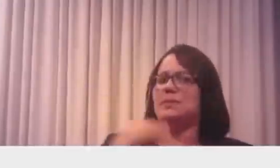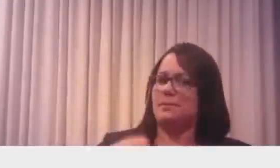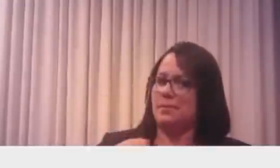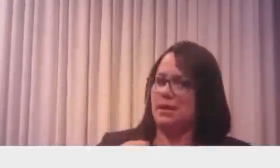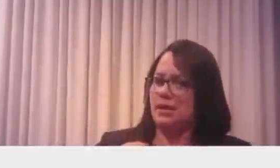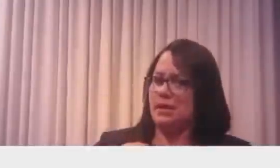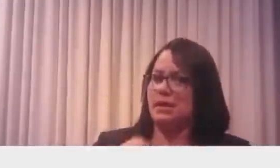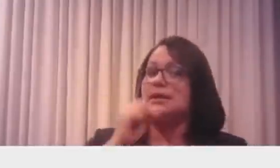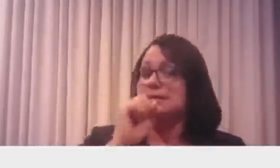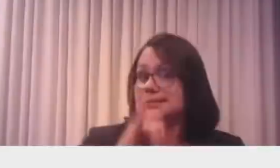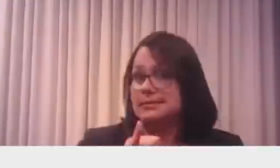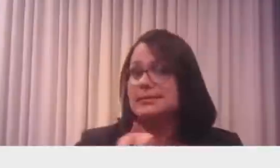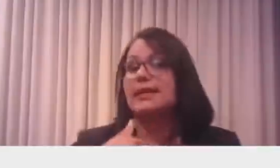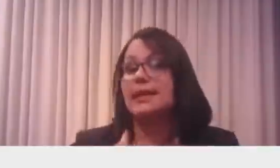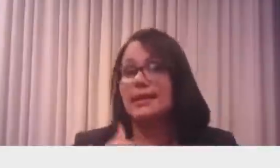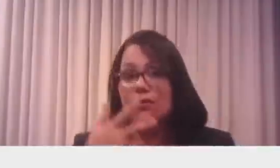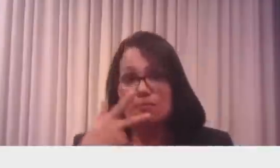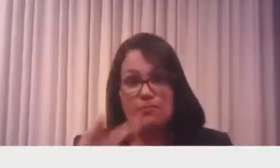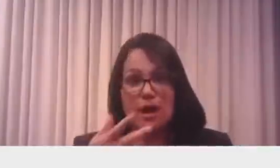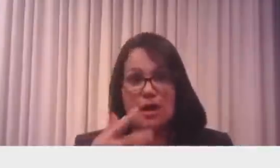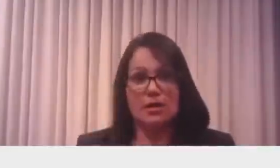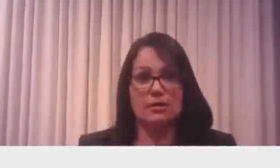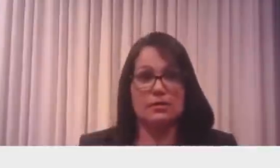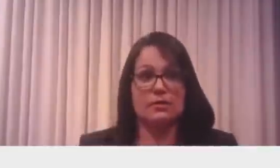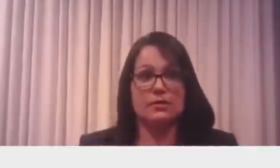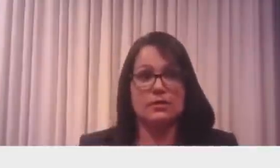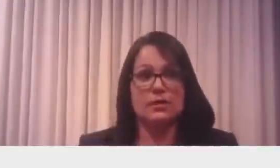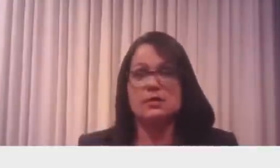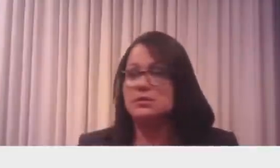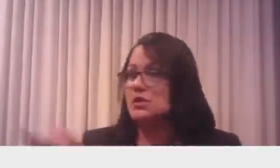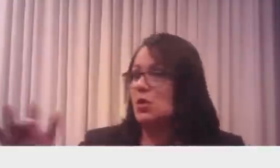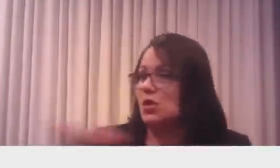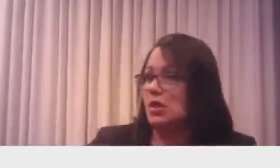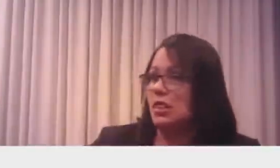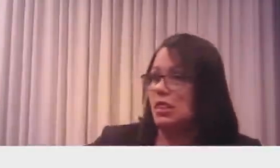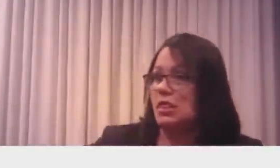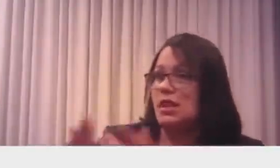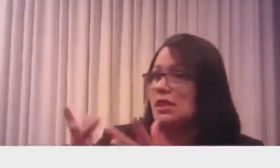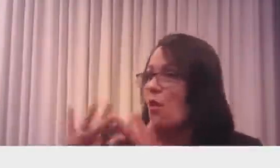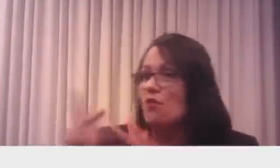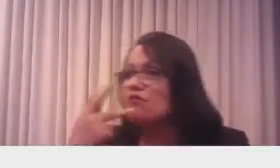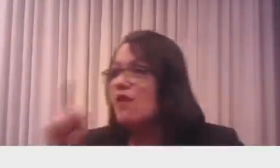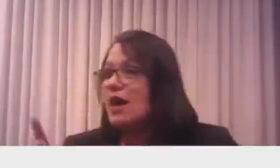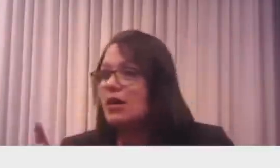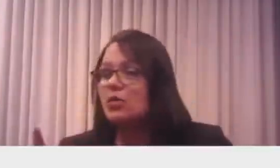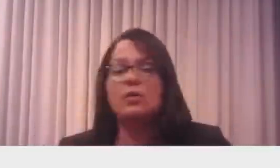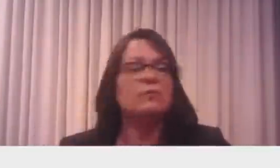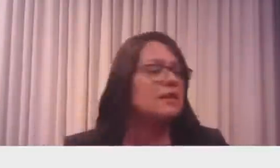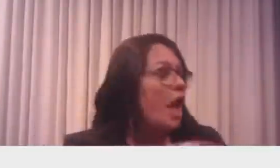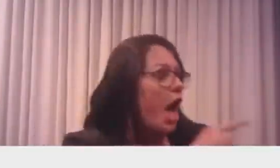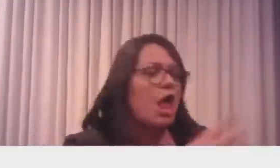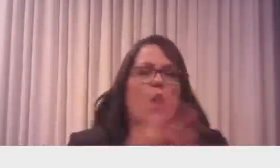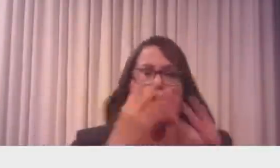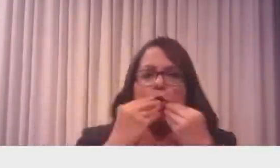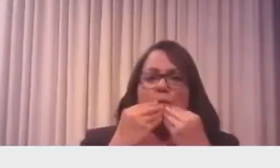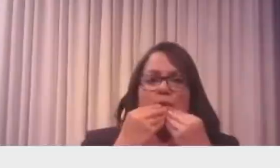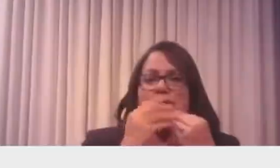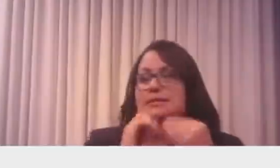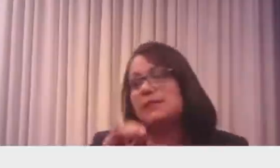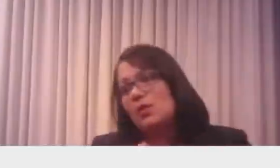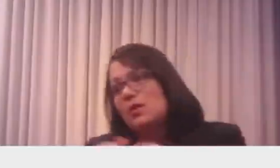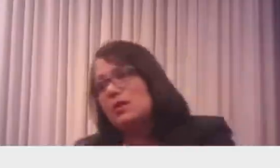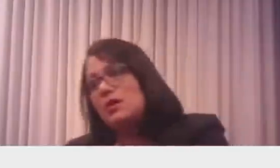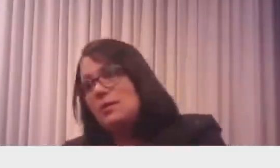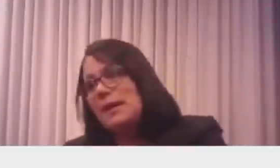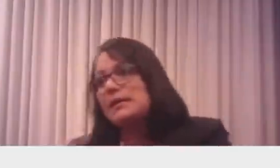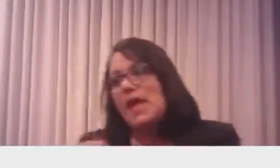não falo com o Ministério, eu estou sendo omisso. Se eu falo, eu estou interferindo. Mas o que